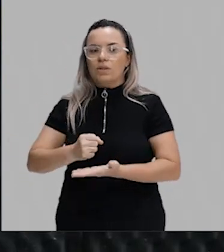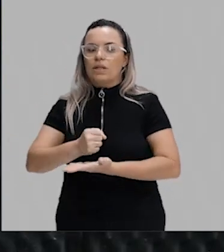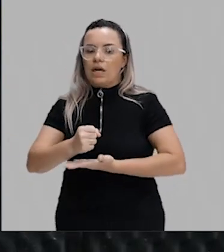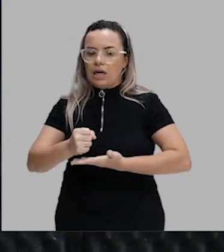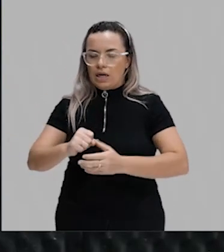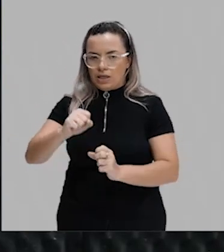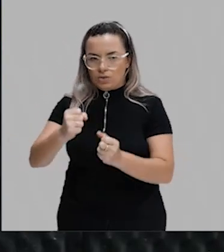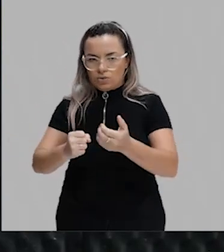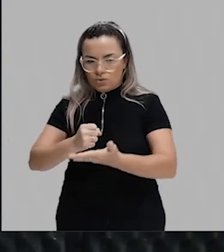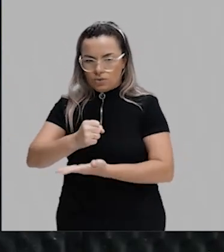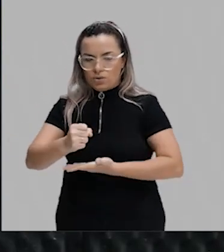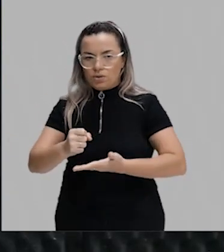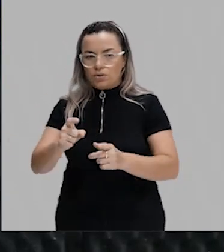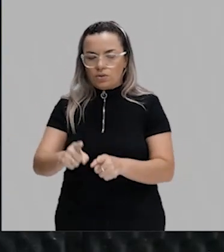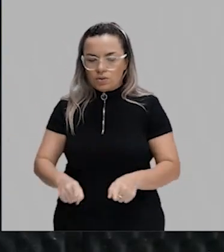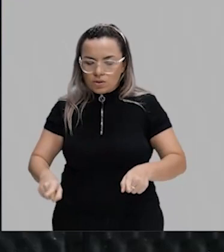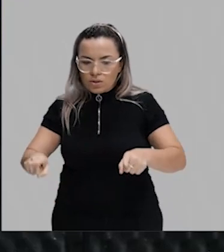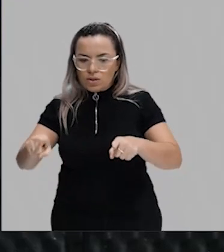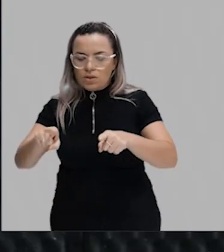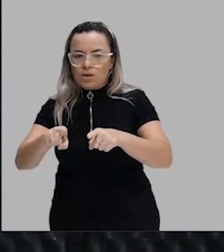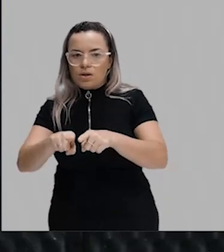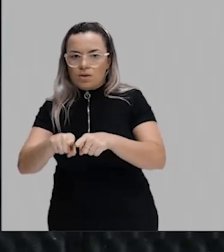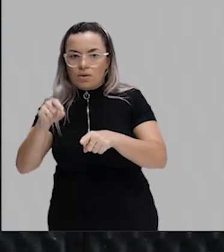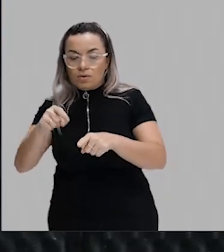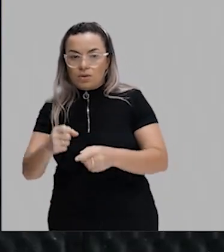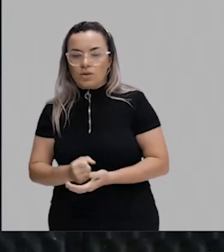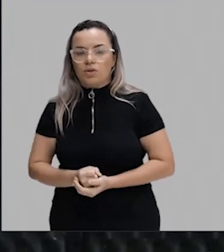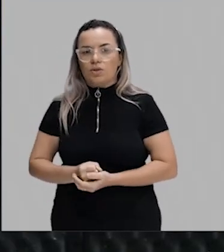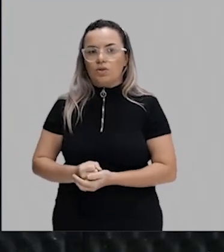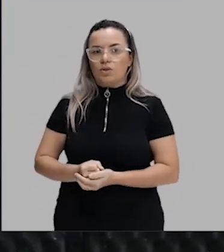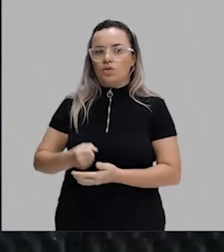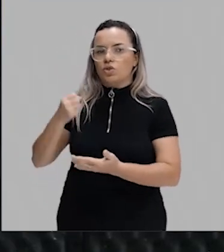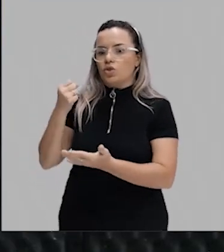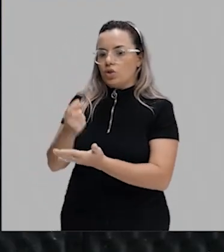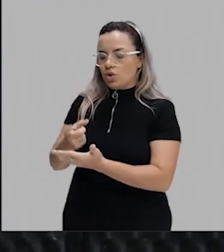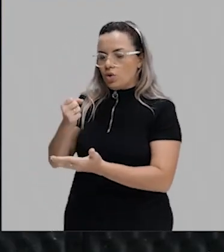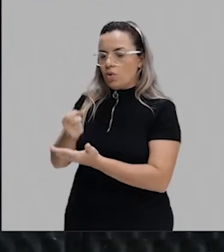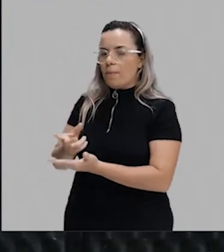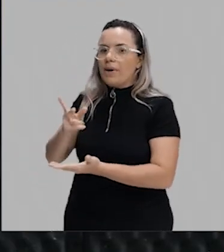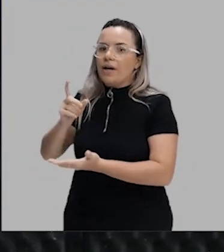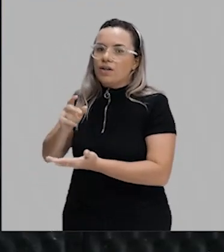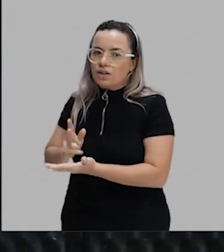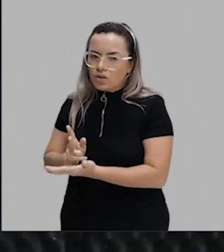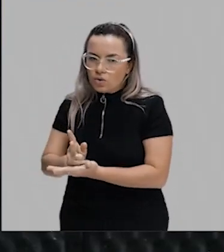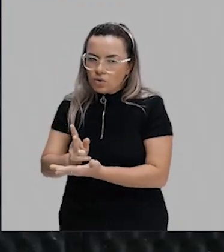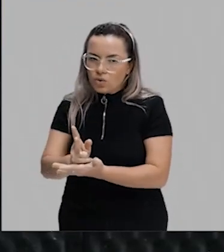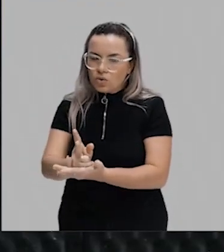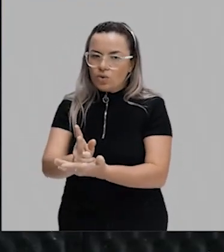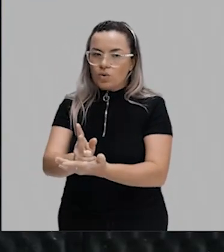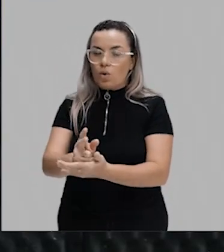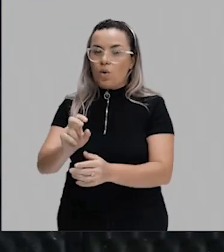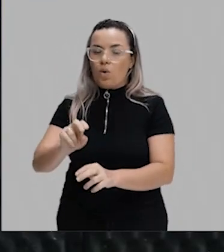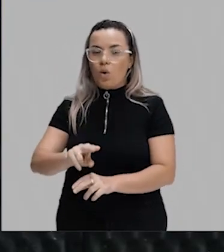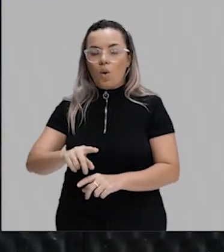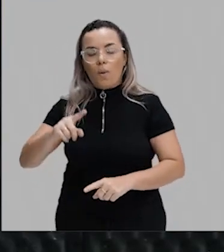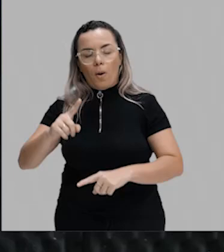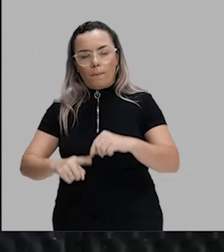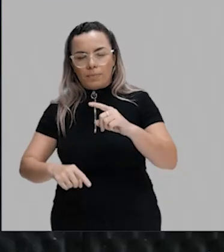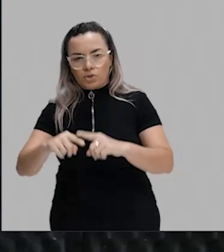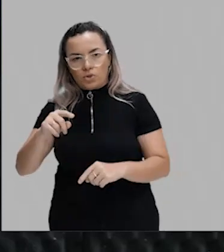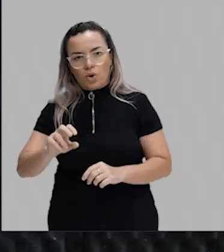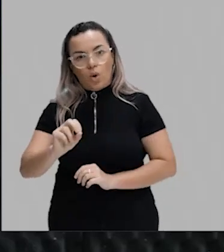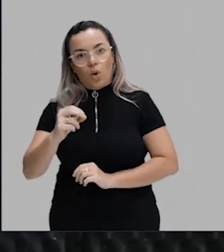base, como também nas indústrias de consumo, duráveis e não duráveis. Ou seja, o Brasil é um país que tem uma industrialização